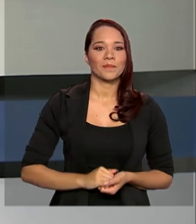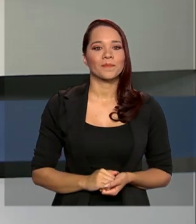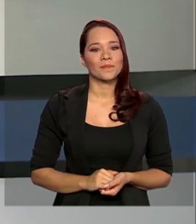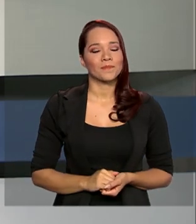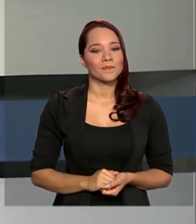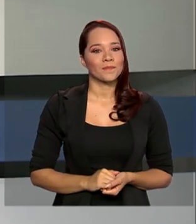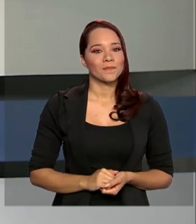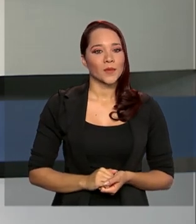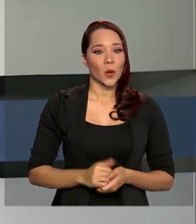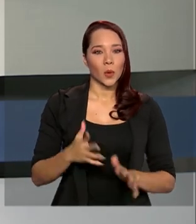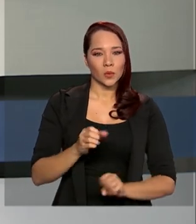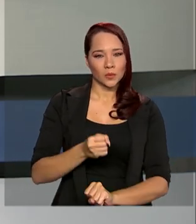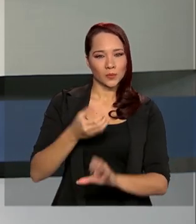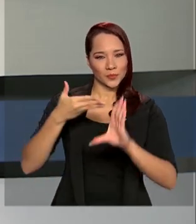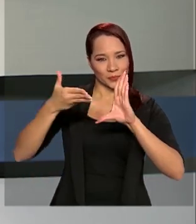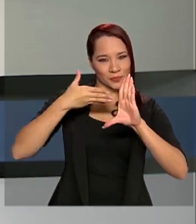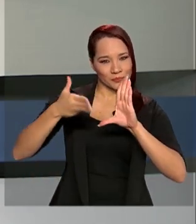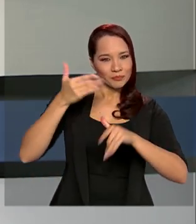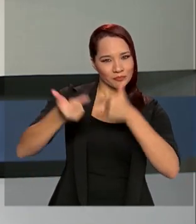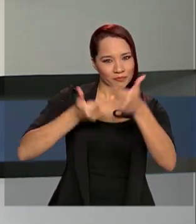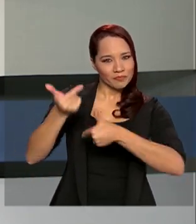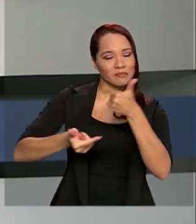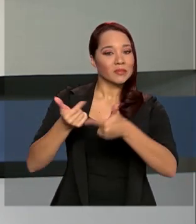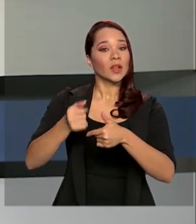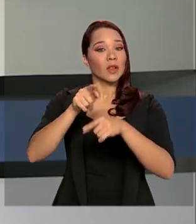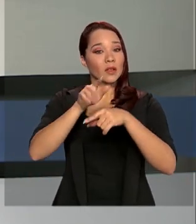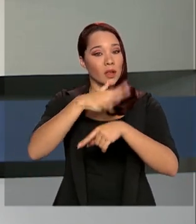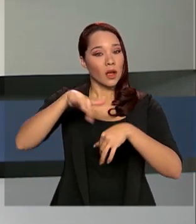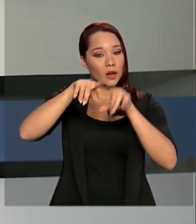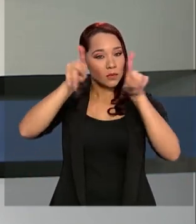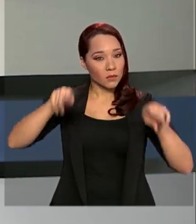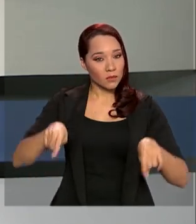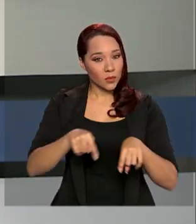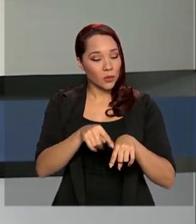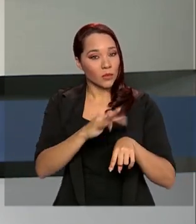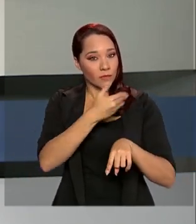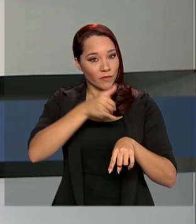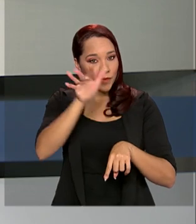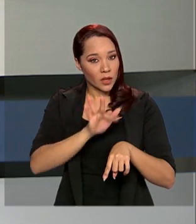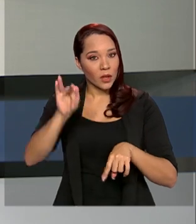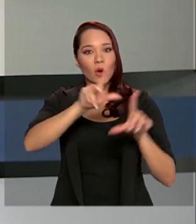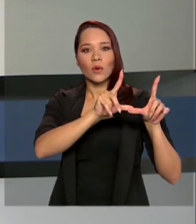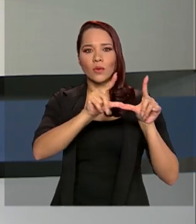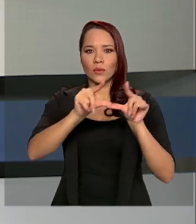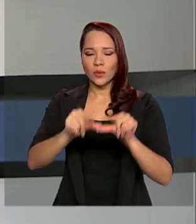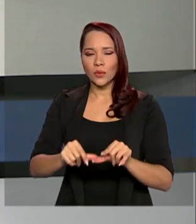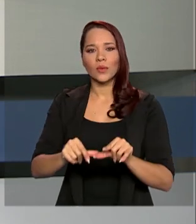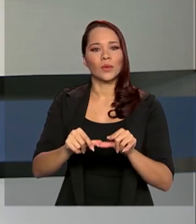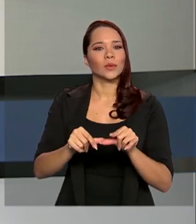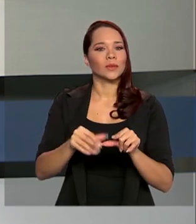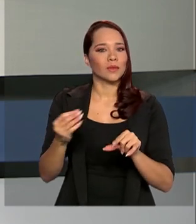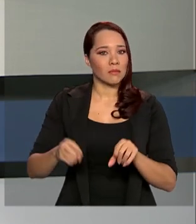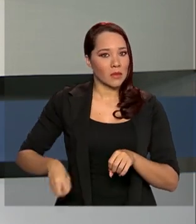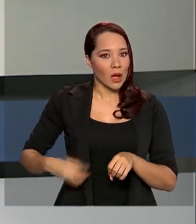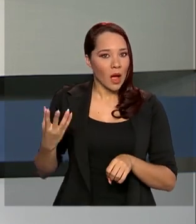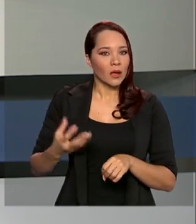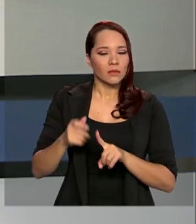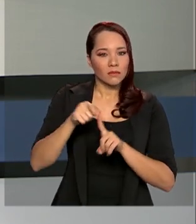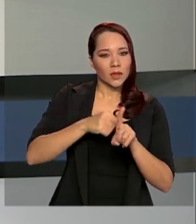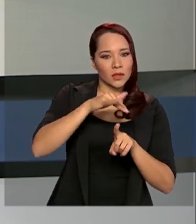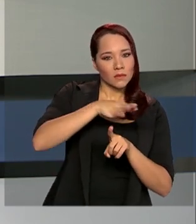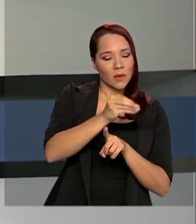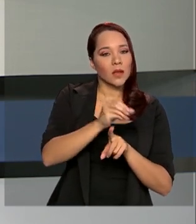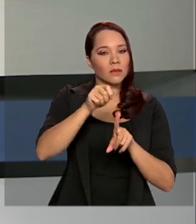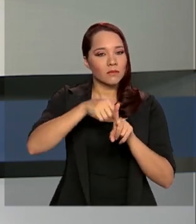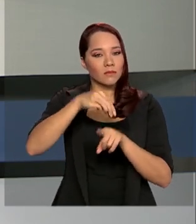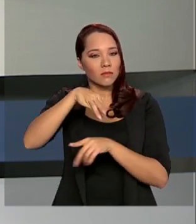O teletrabalho, adotado no setor público federal desde o início da pandemia, reduziu gastos do governo. Entre março e maio,